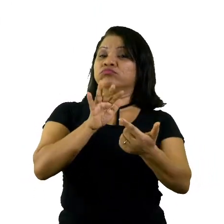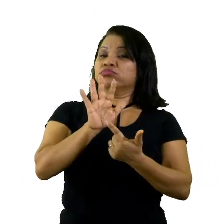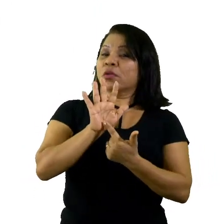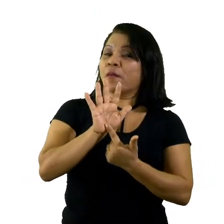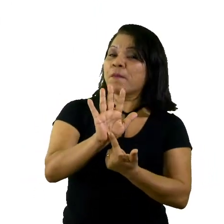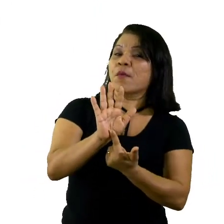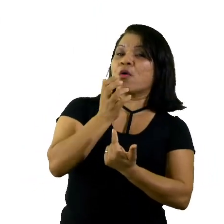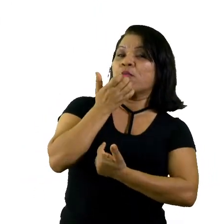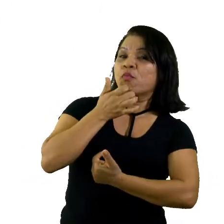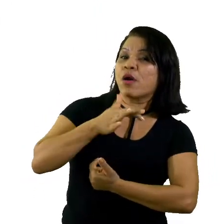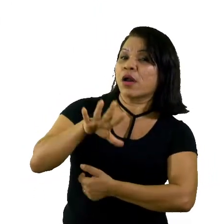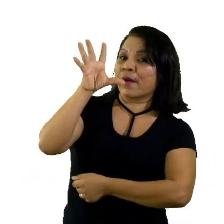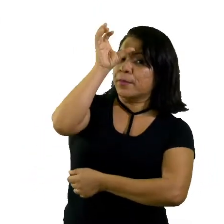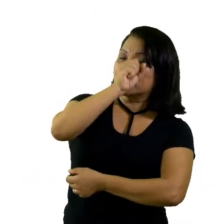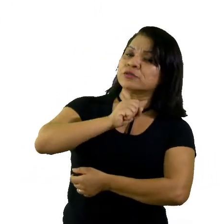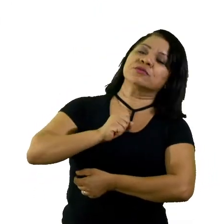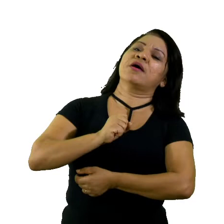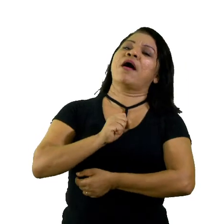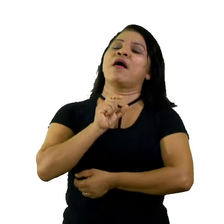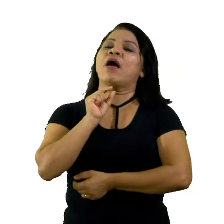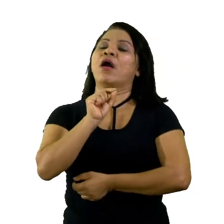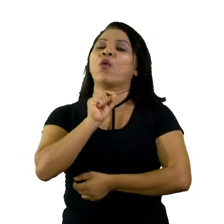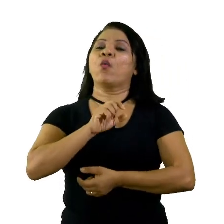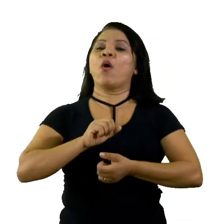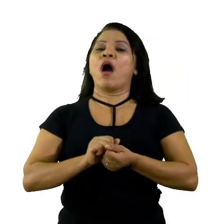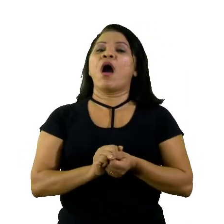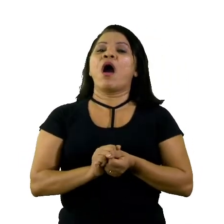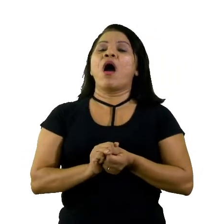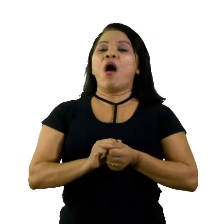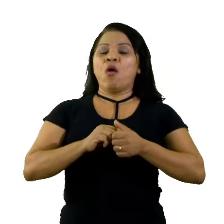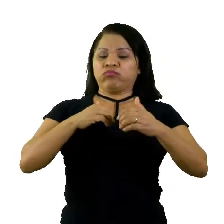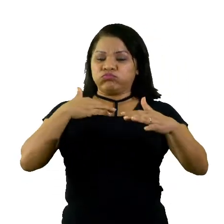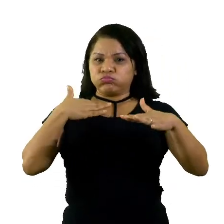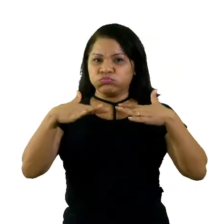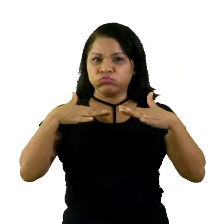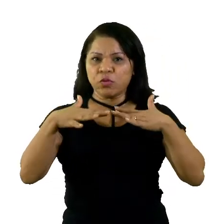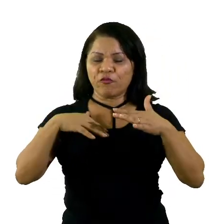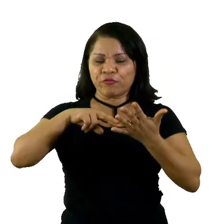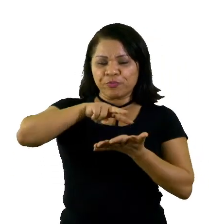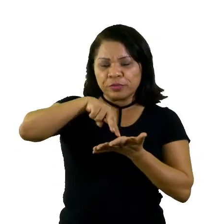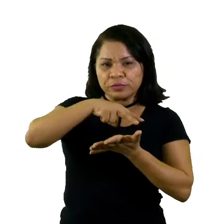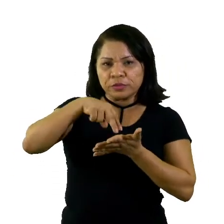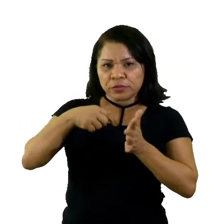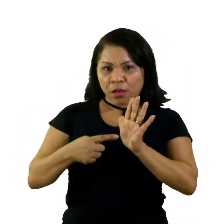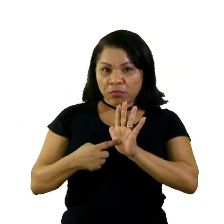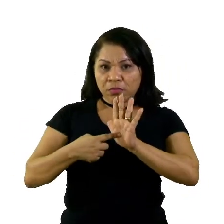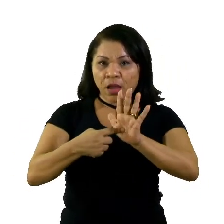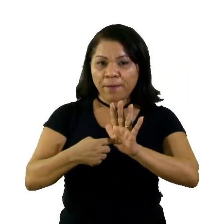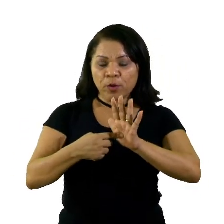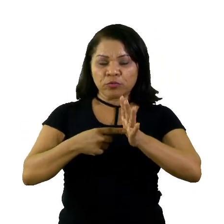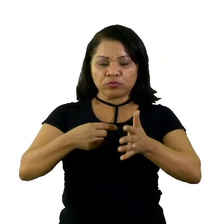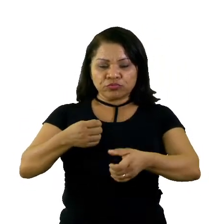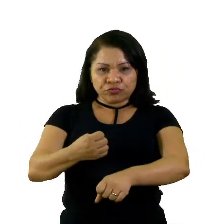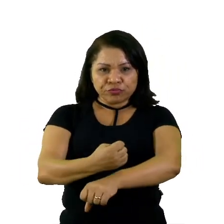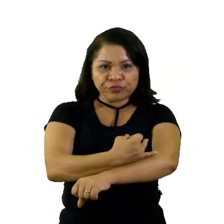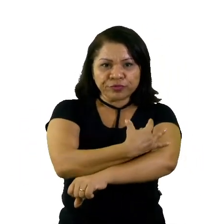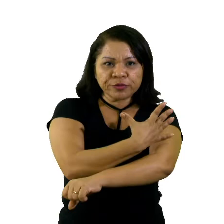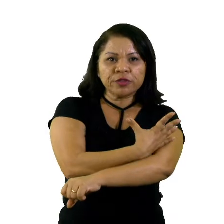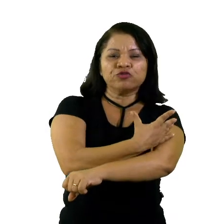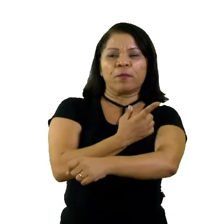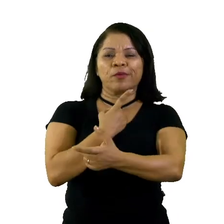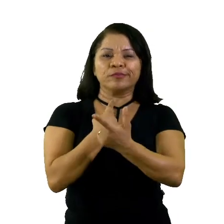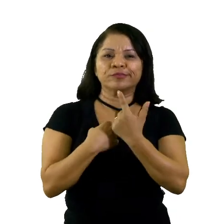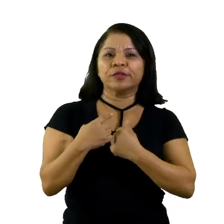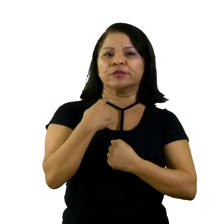aprendizagens como movimentar as partes do corpo para exprimir corporealmente emoções, necessidades e